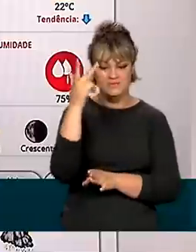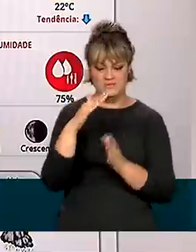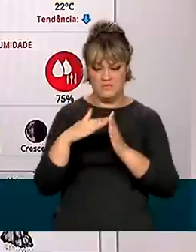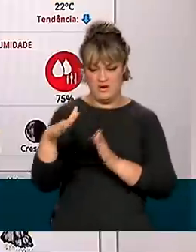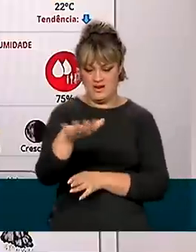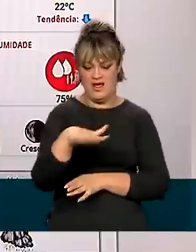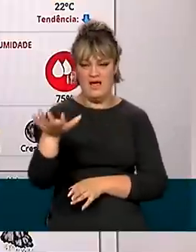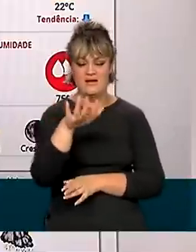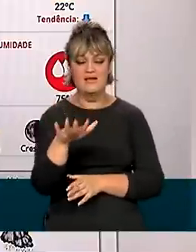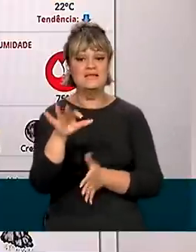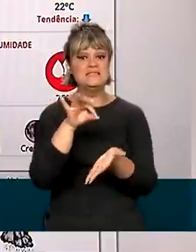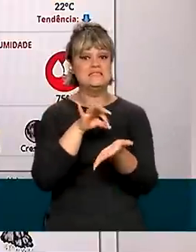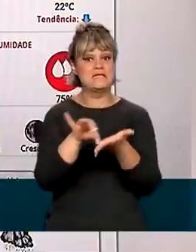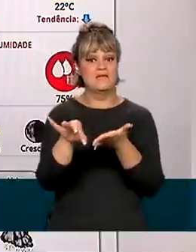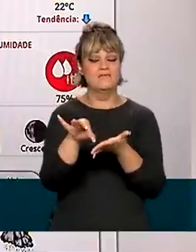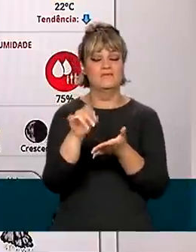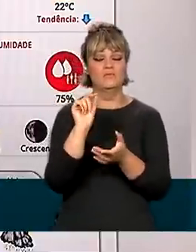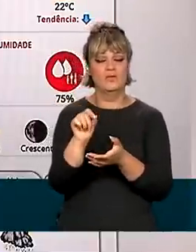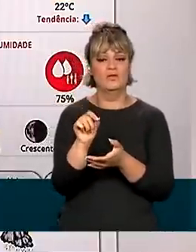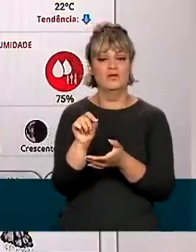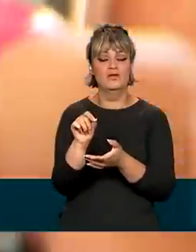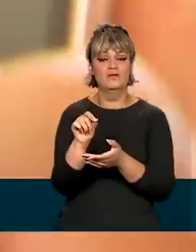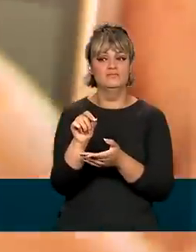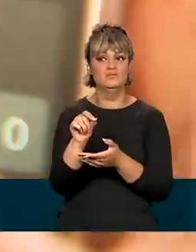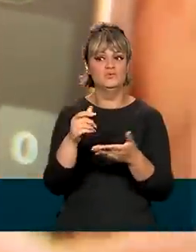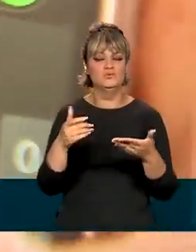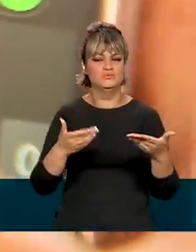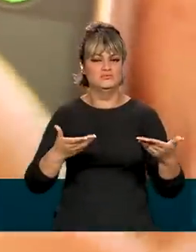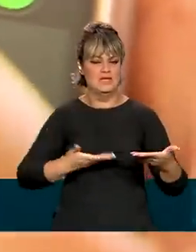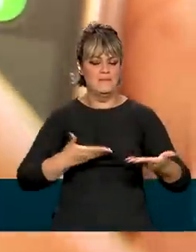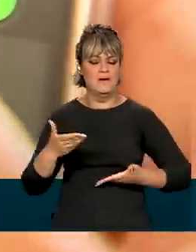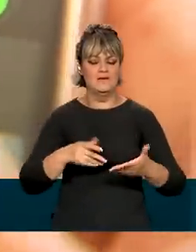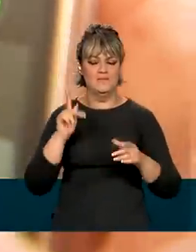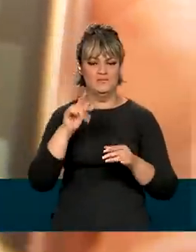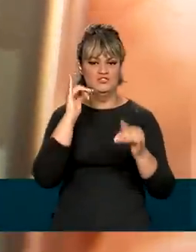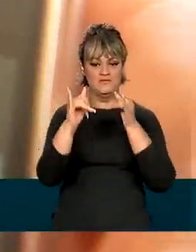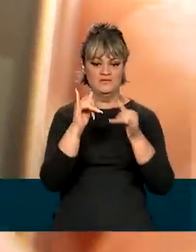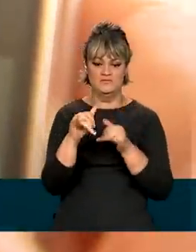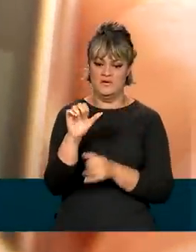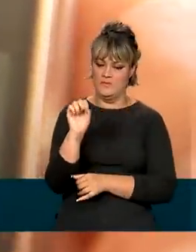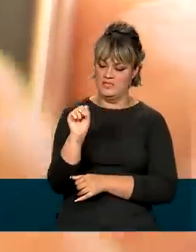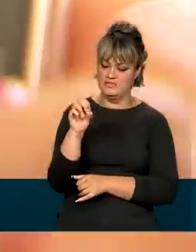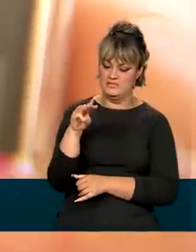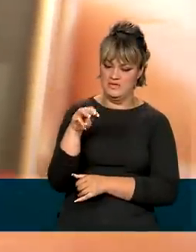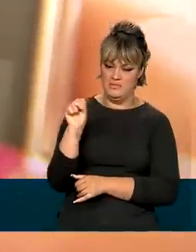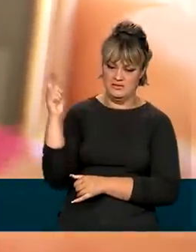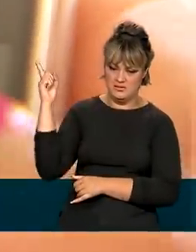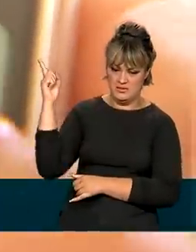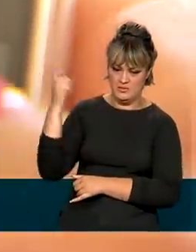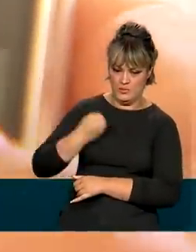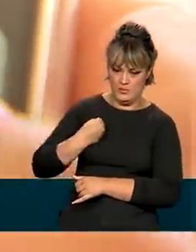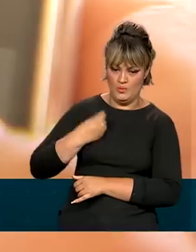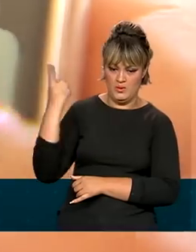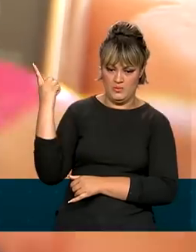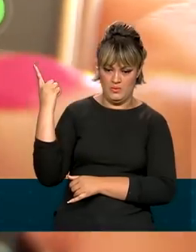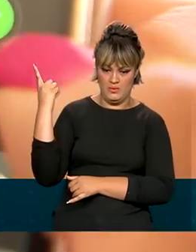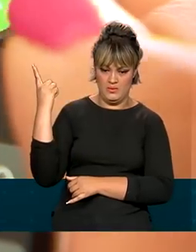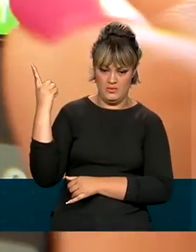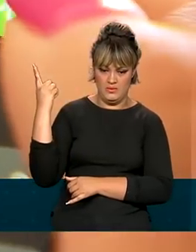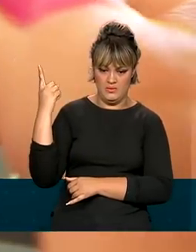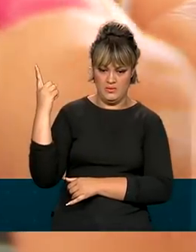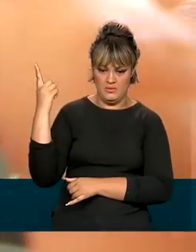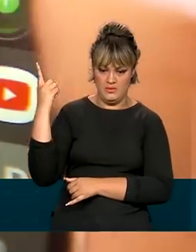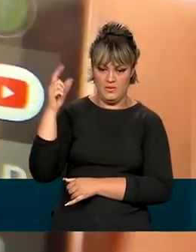risco a se inscreverem nos serviços de alerta, enviando um SMS com o CEP de onde mora para o número